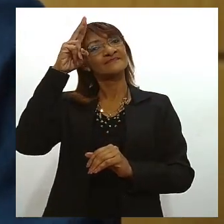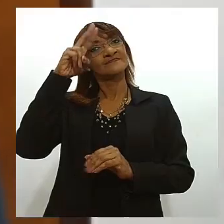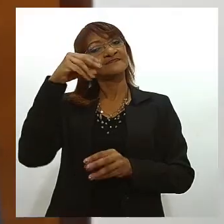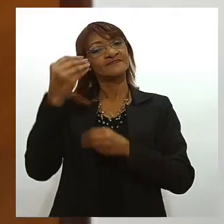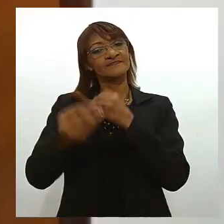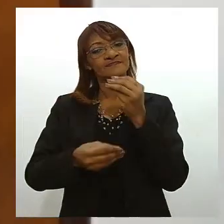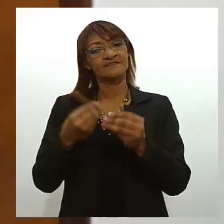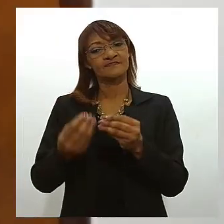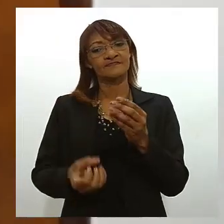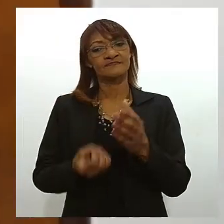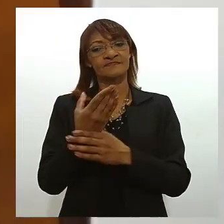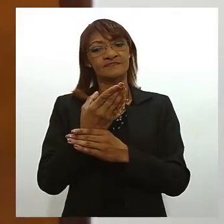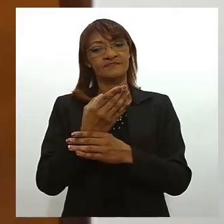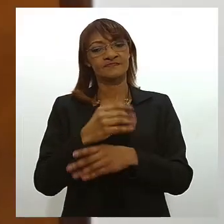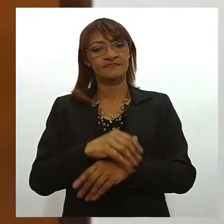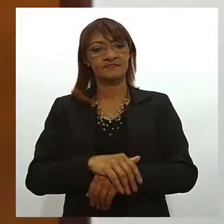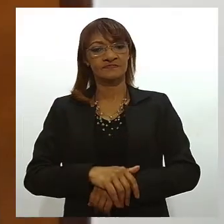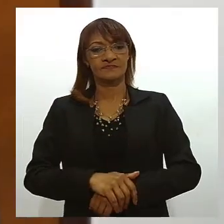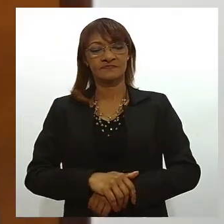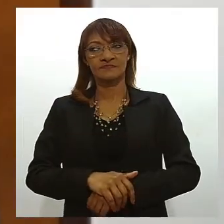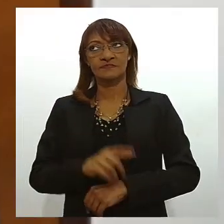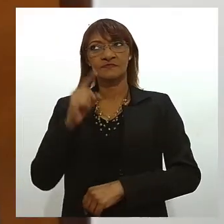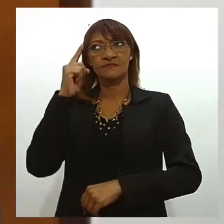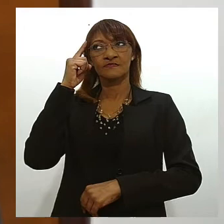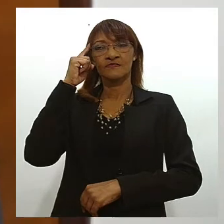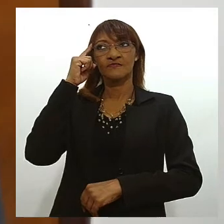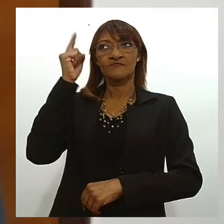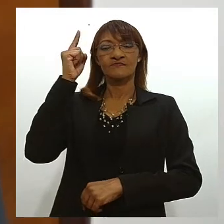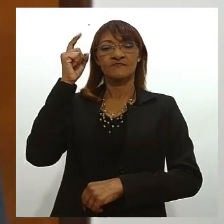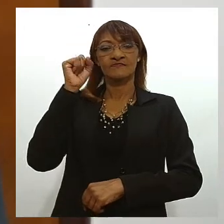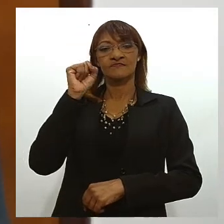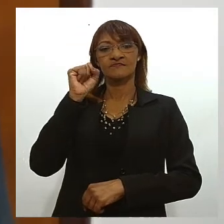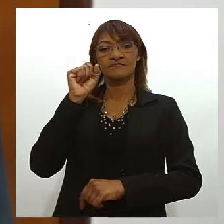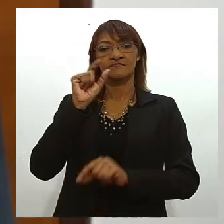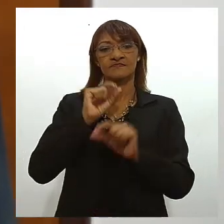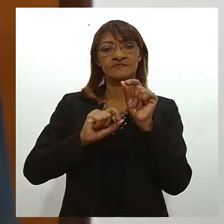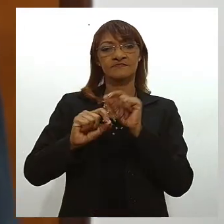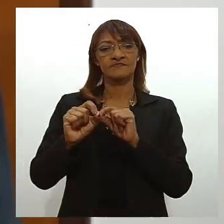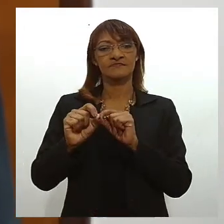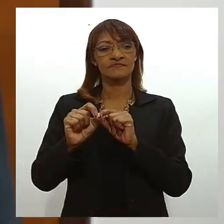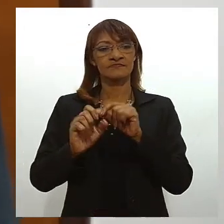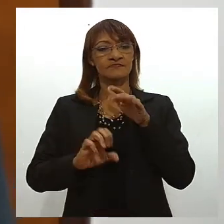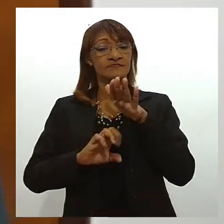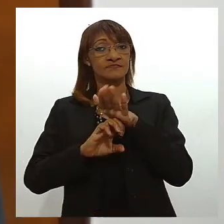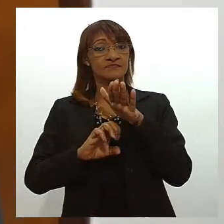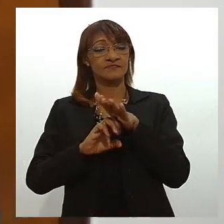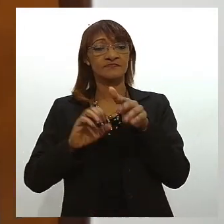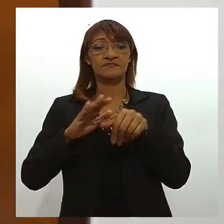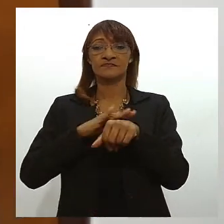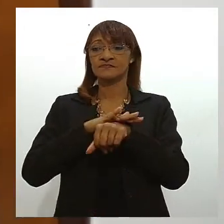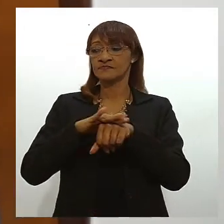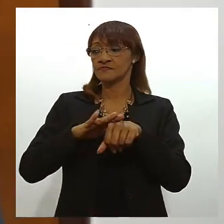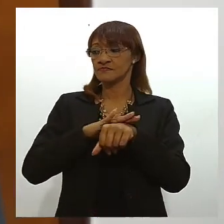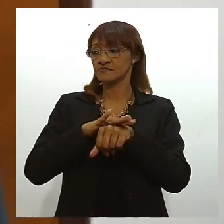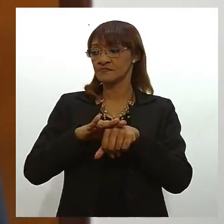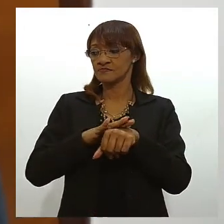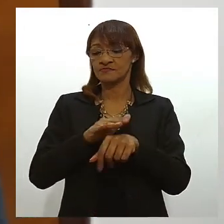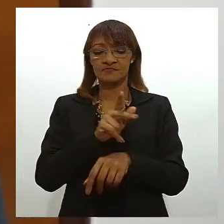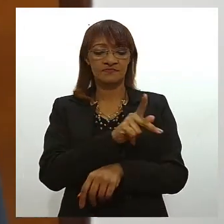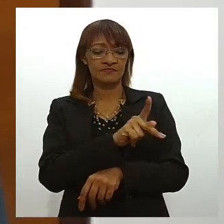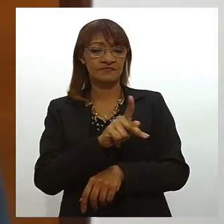a ideia o plano nasceu de uma sugestão de uma conversa com empresários com o presidente da casa